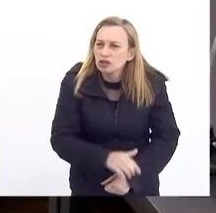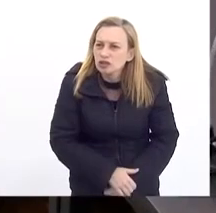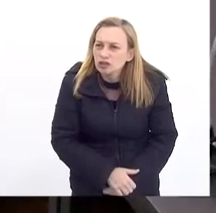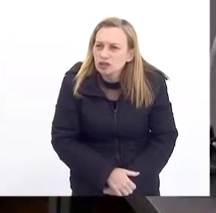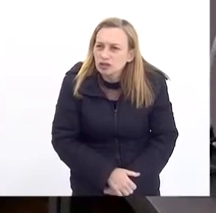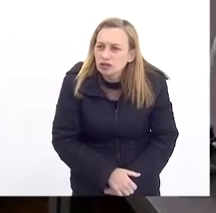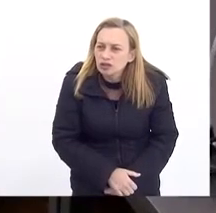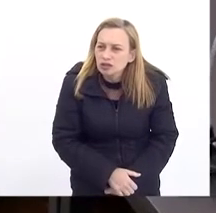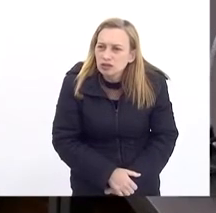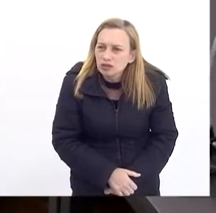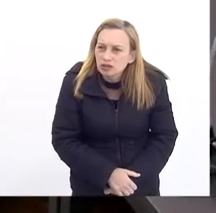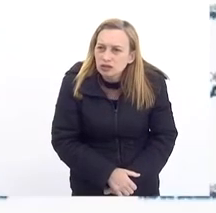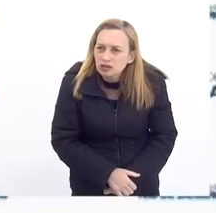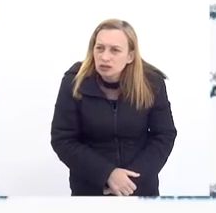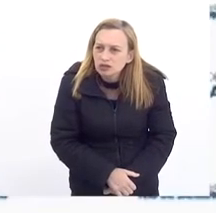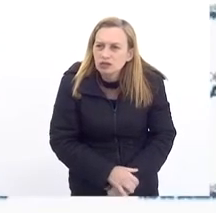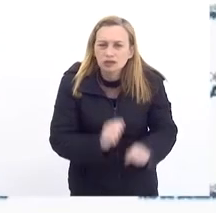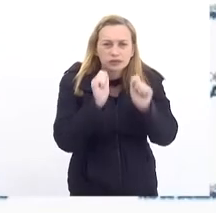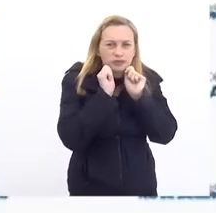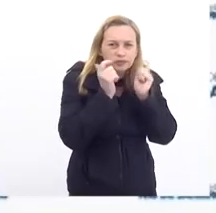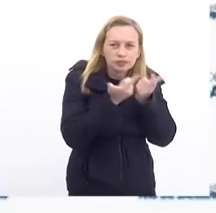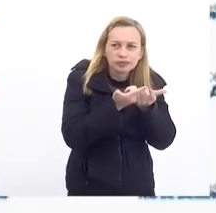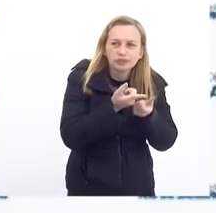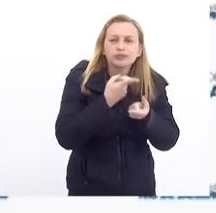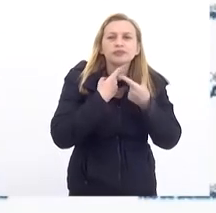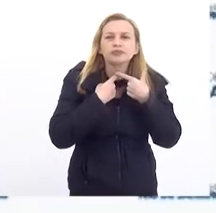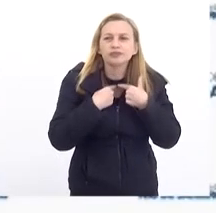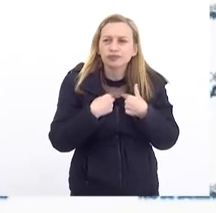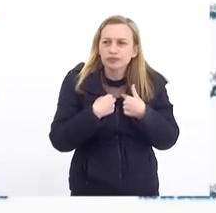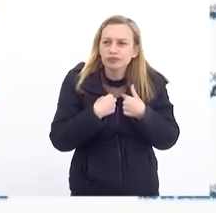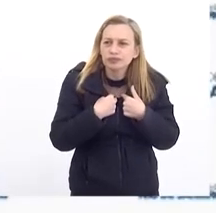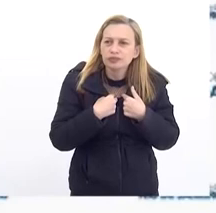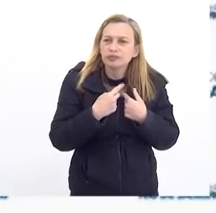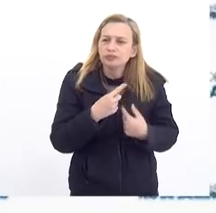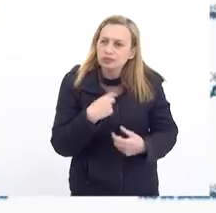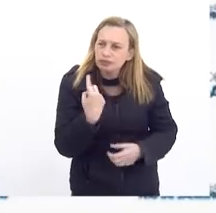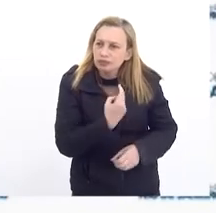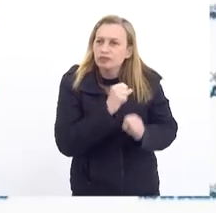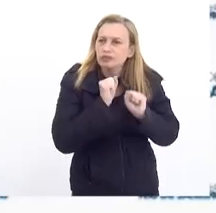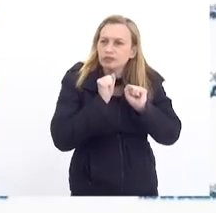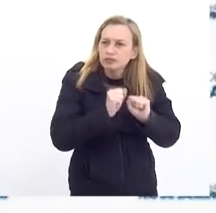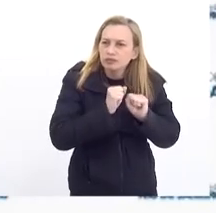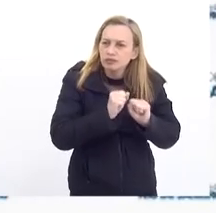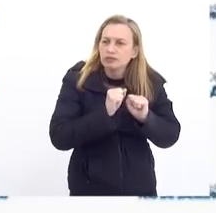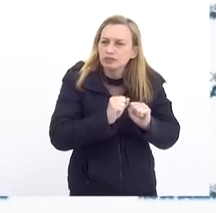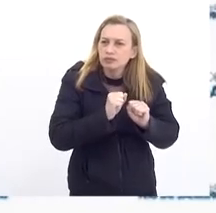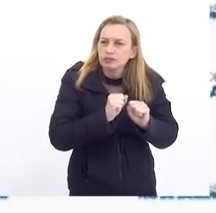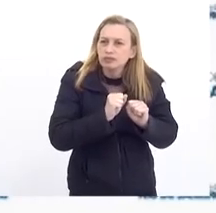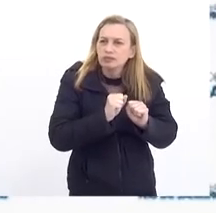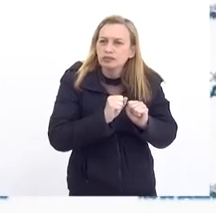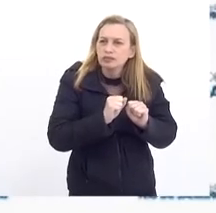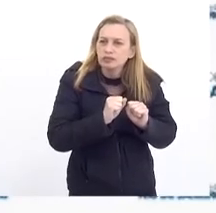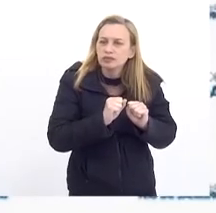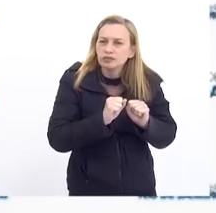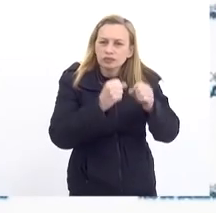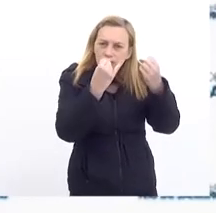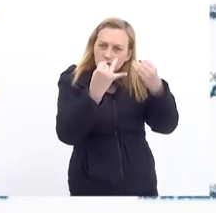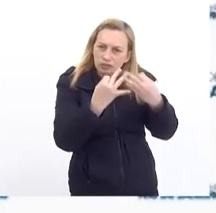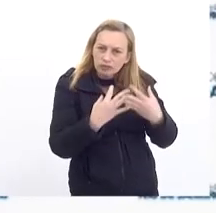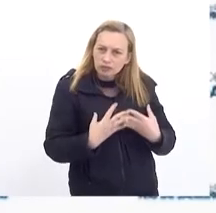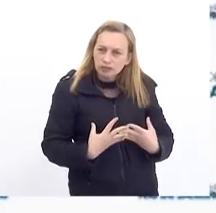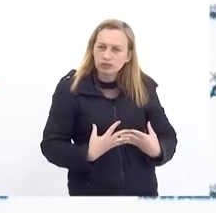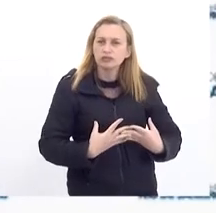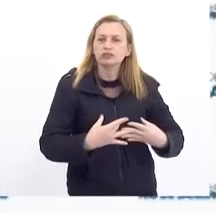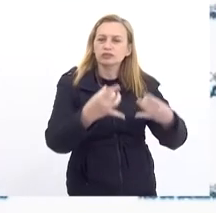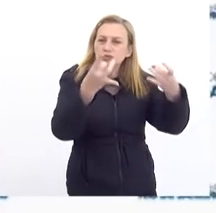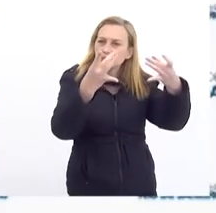À medida Que a assembleia Assim desejar Nós podemos Dar todos Esclarecimentos Fazer